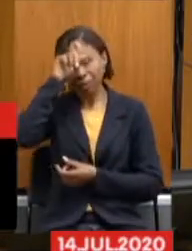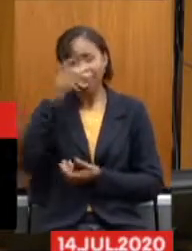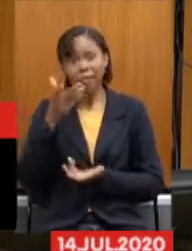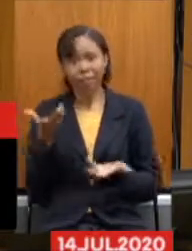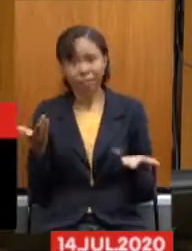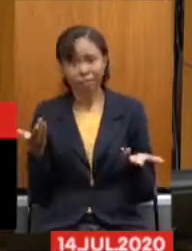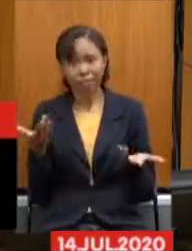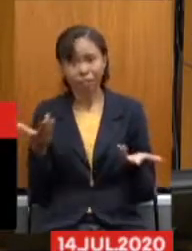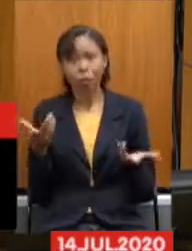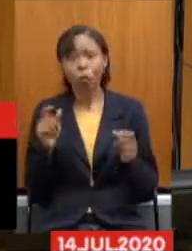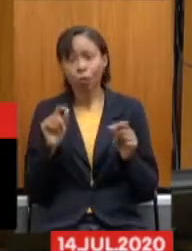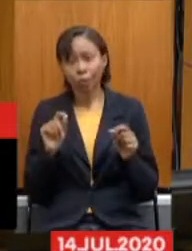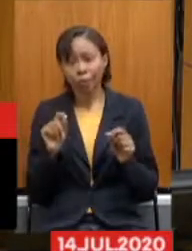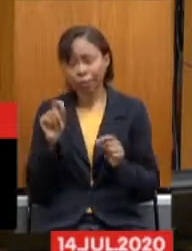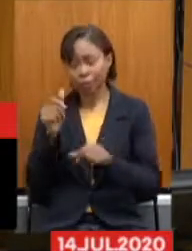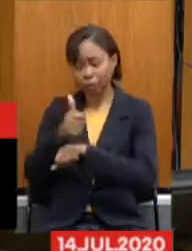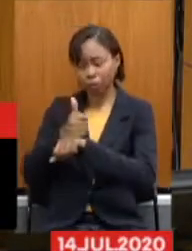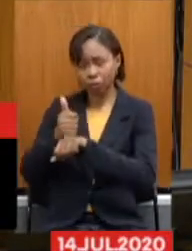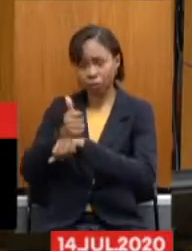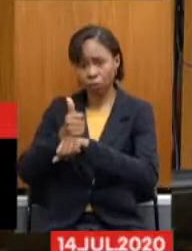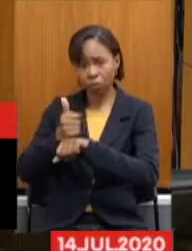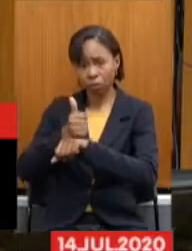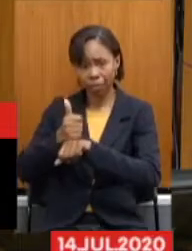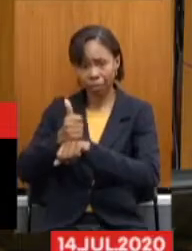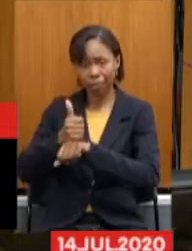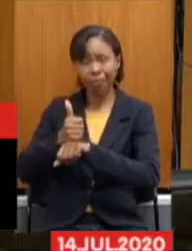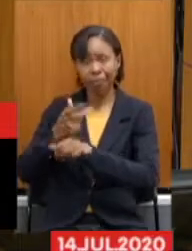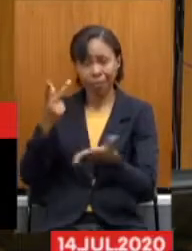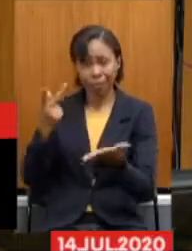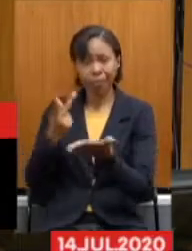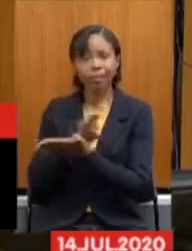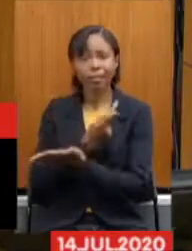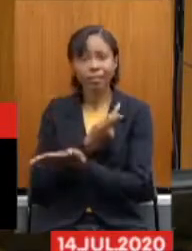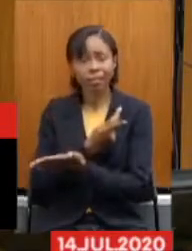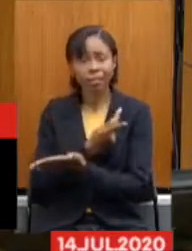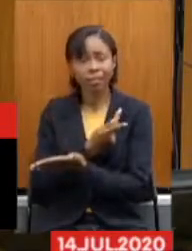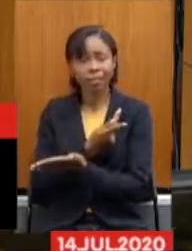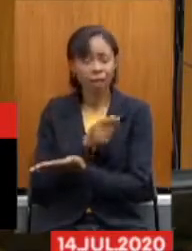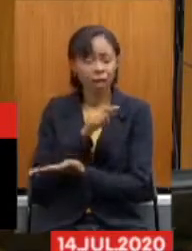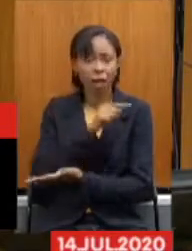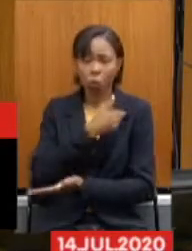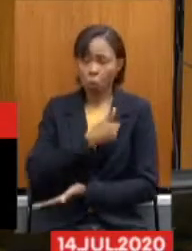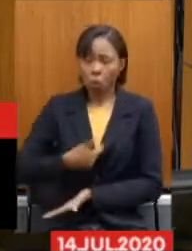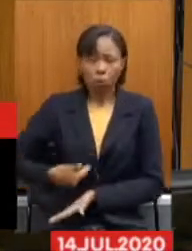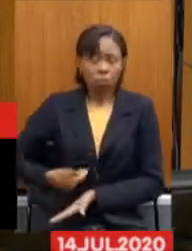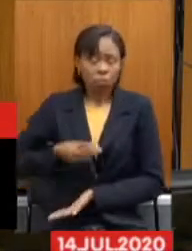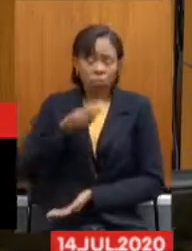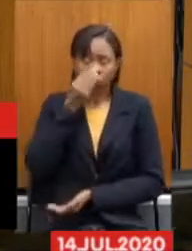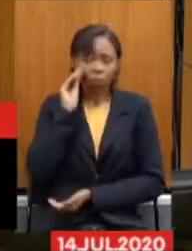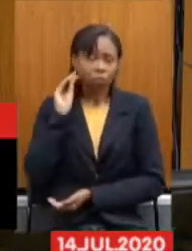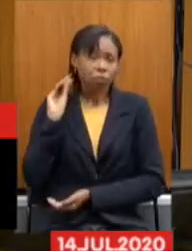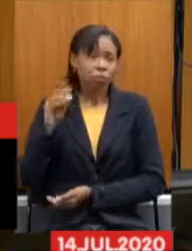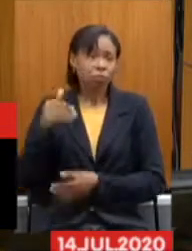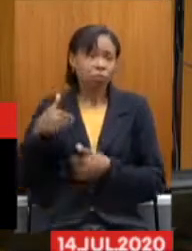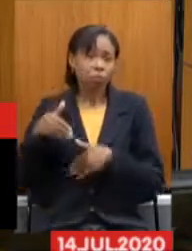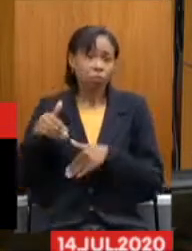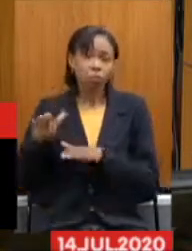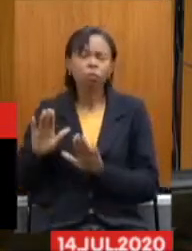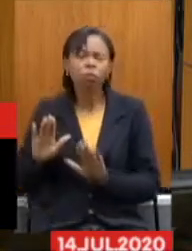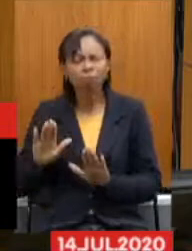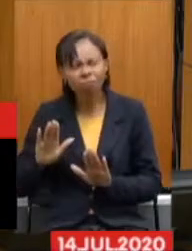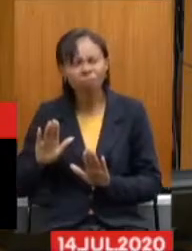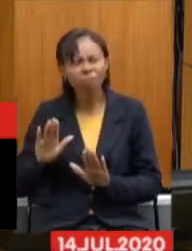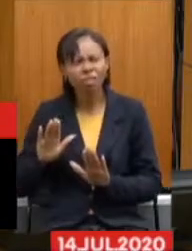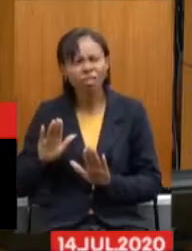que acontece com os servidores. Em outras palavras, para resumir, nós, trabalhadores, deixamos de